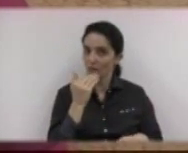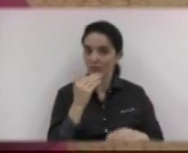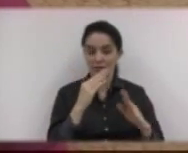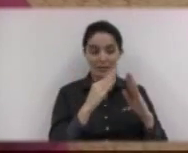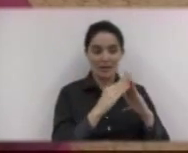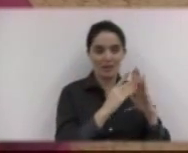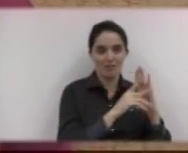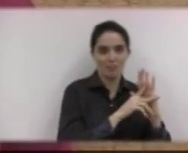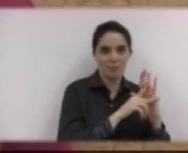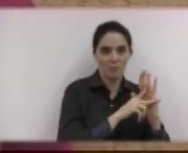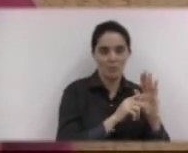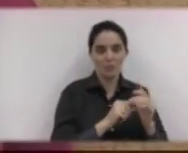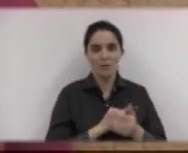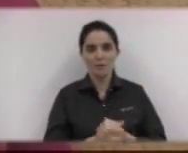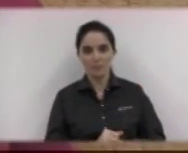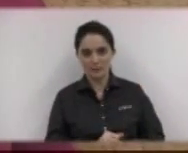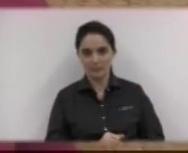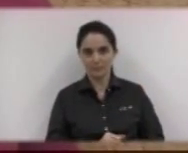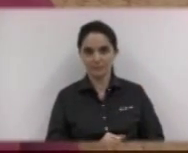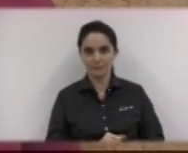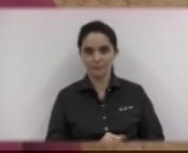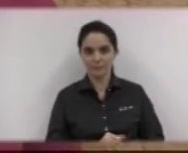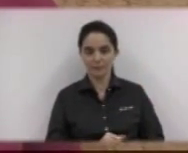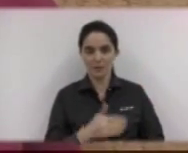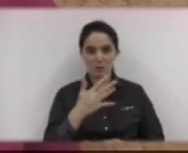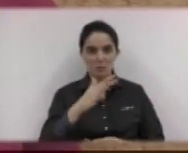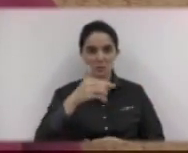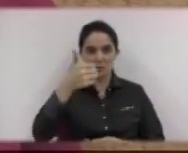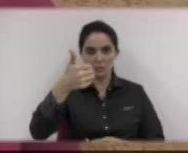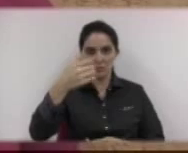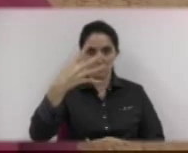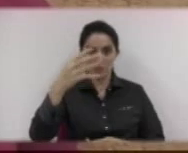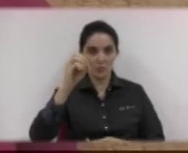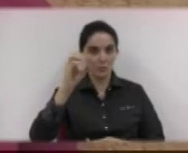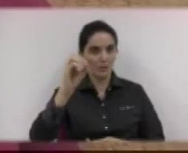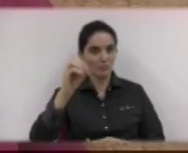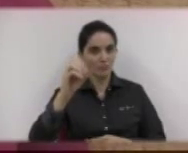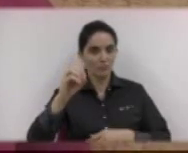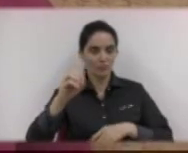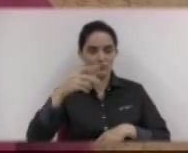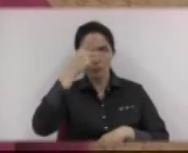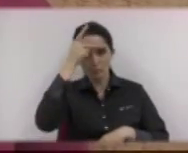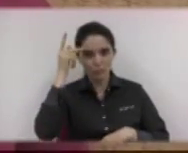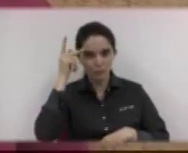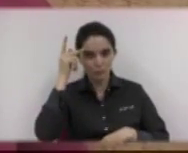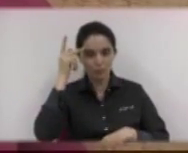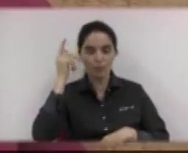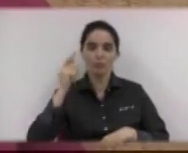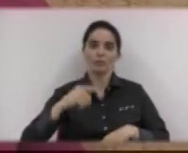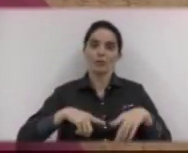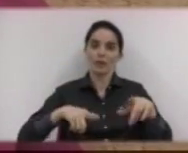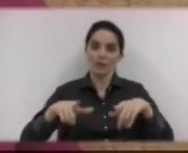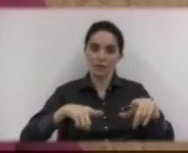auxiliares gerais, que vai dar uma média de 1.400 trabalhadores, sendo